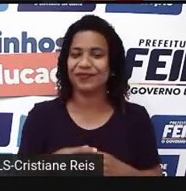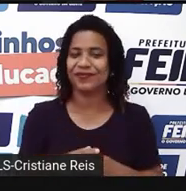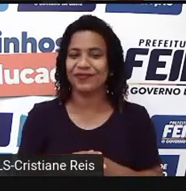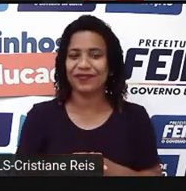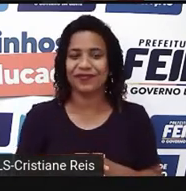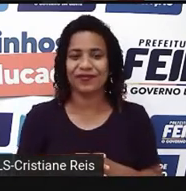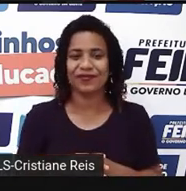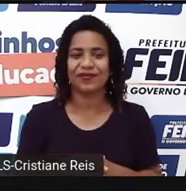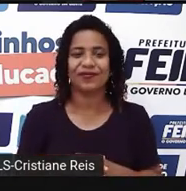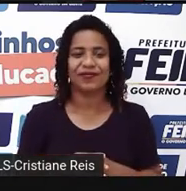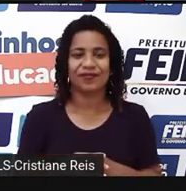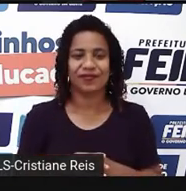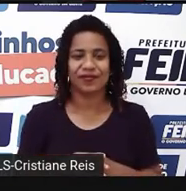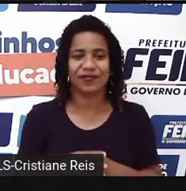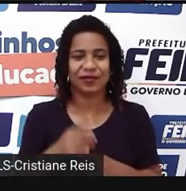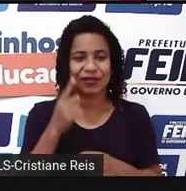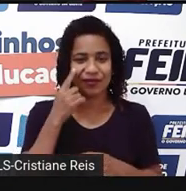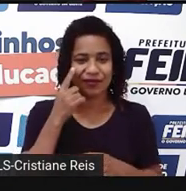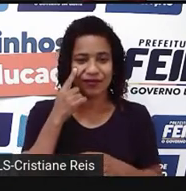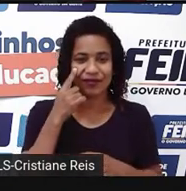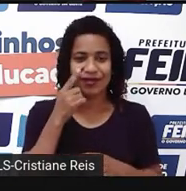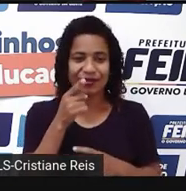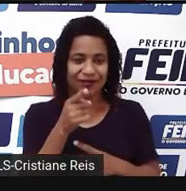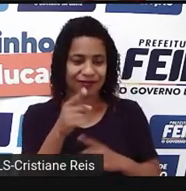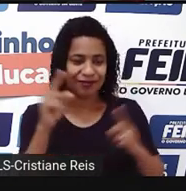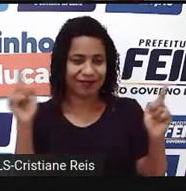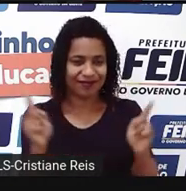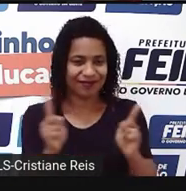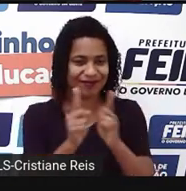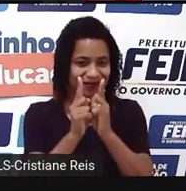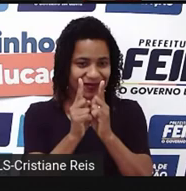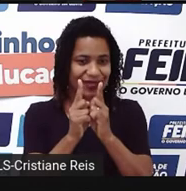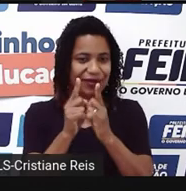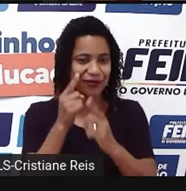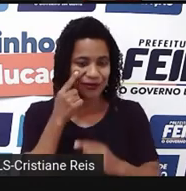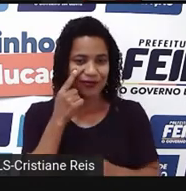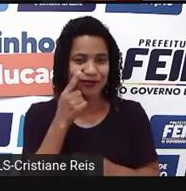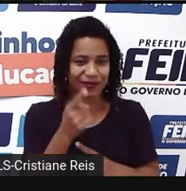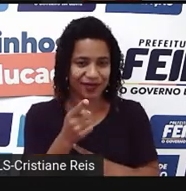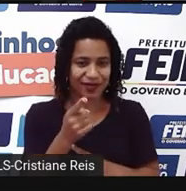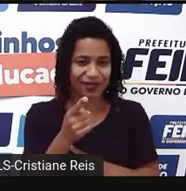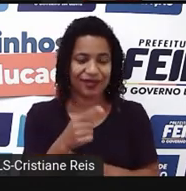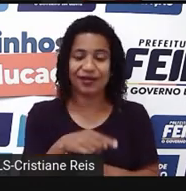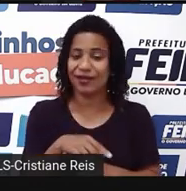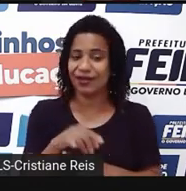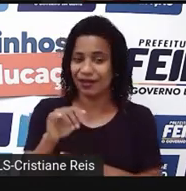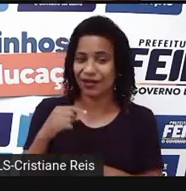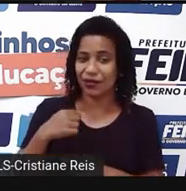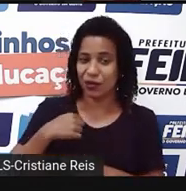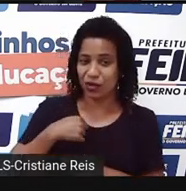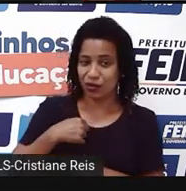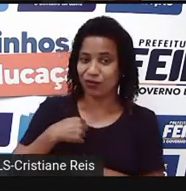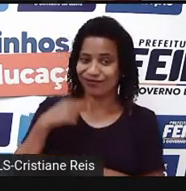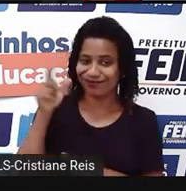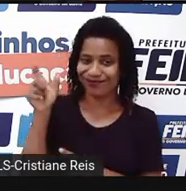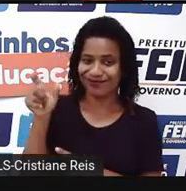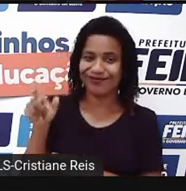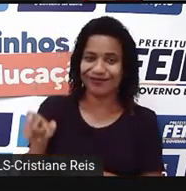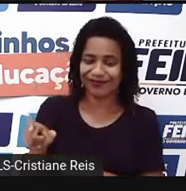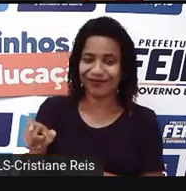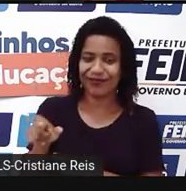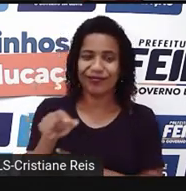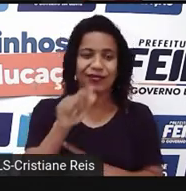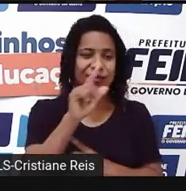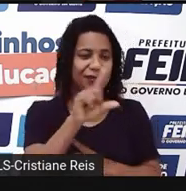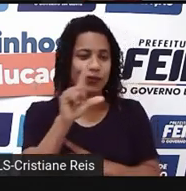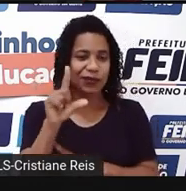Nós já temos aqui um exemplo de frase na forma contrária. Observem, I, eu, né? E o